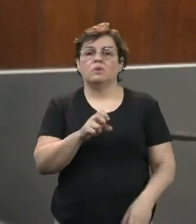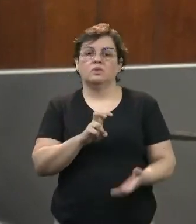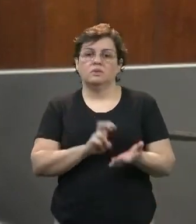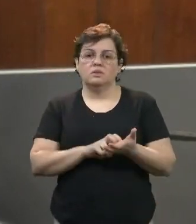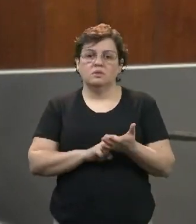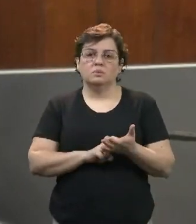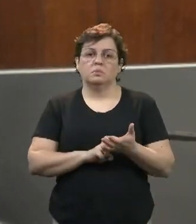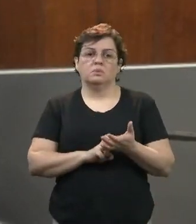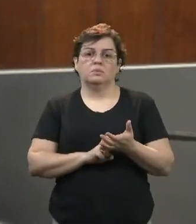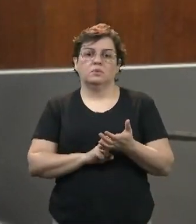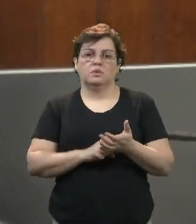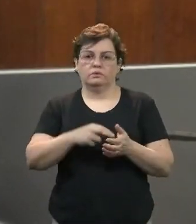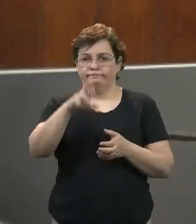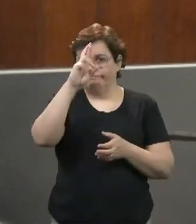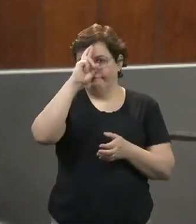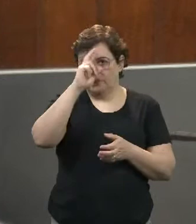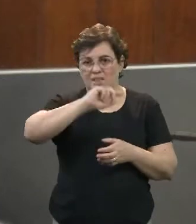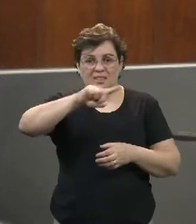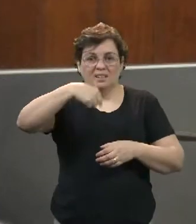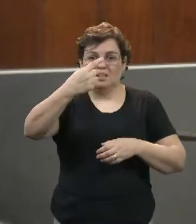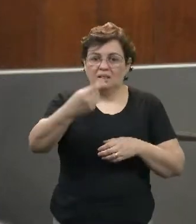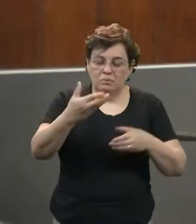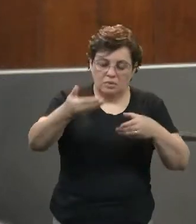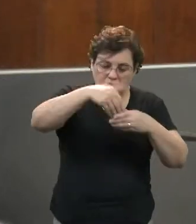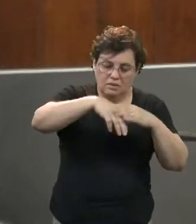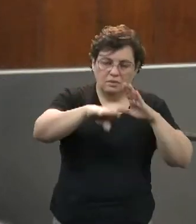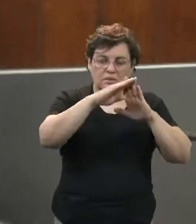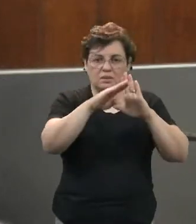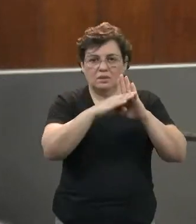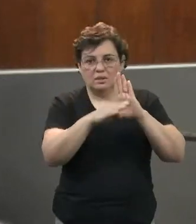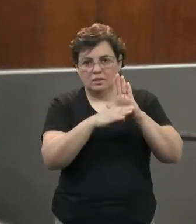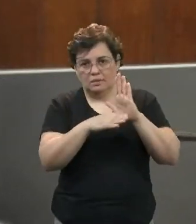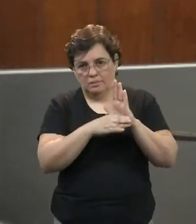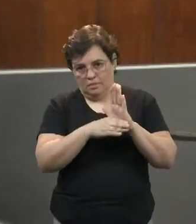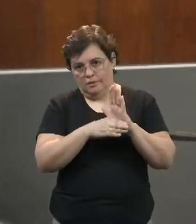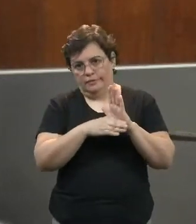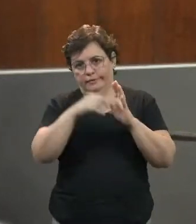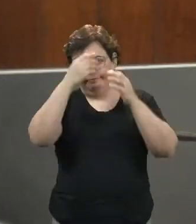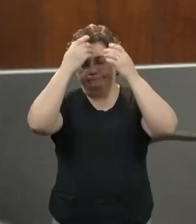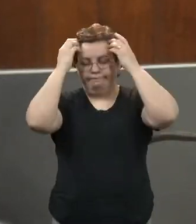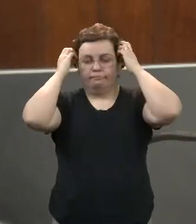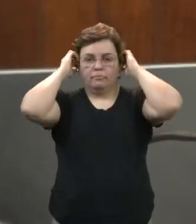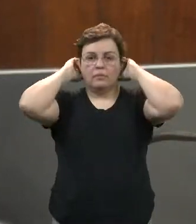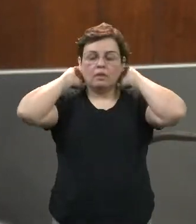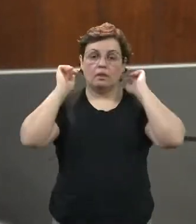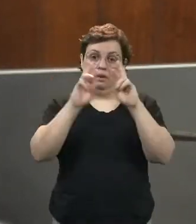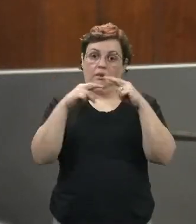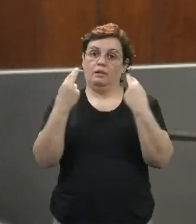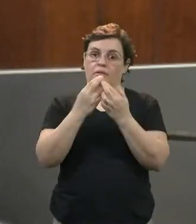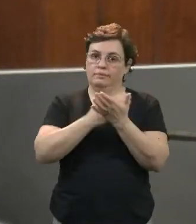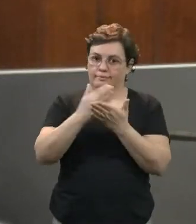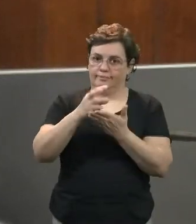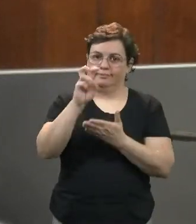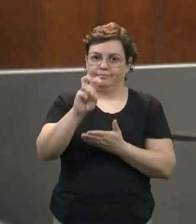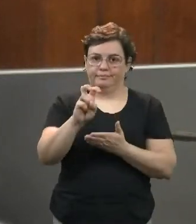quando o projeto já estava pautado para a sessão ordinária, que iniciaria às 17 horas.